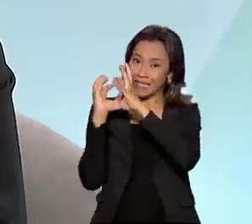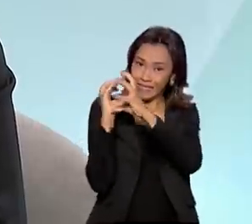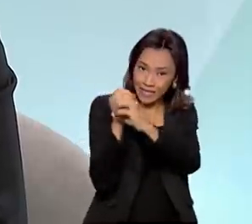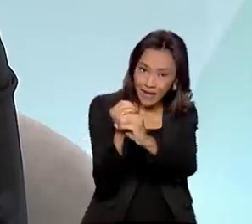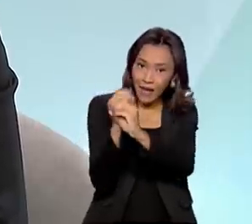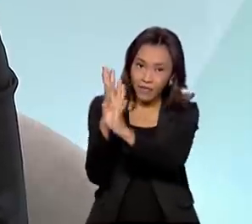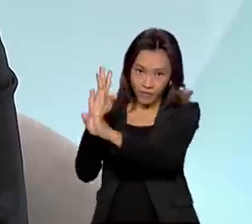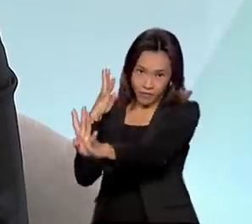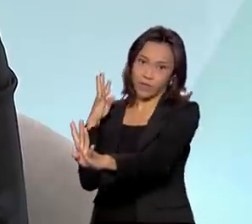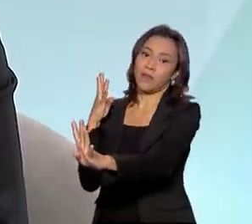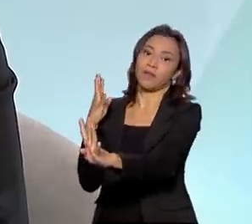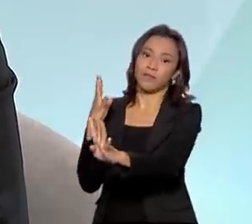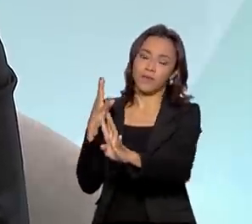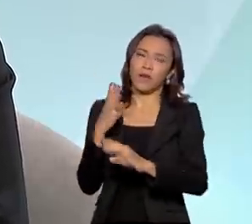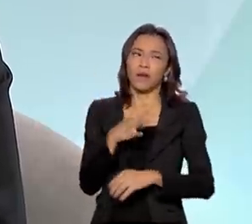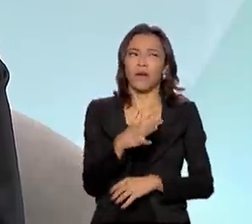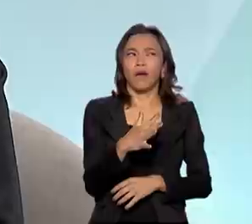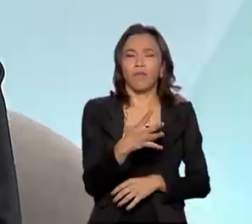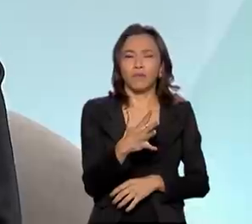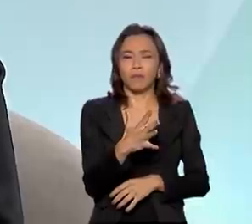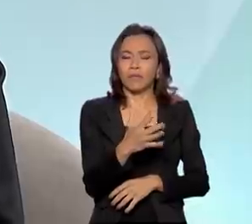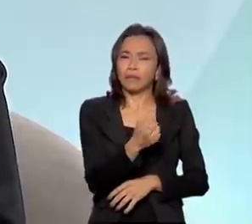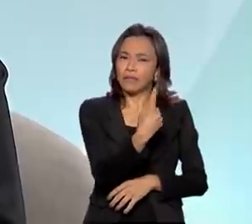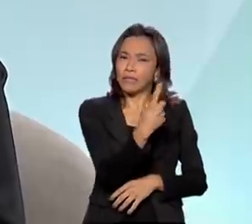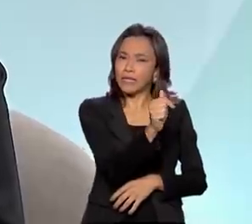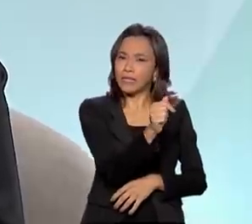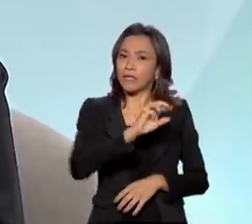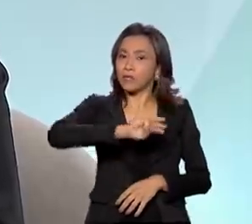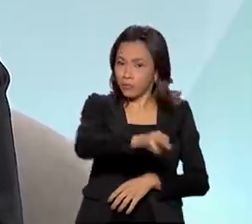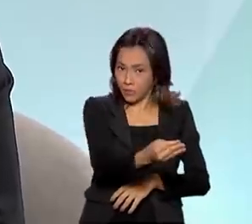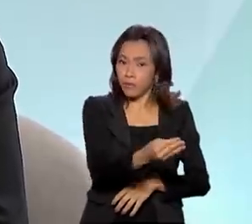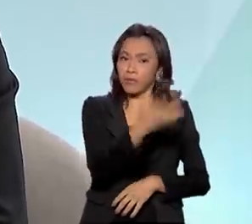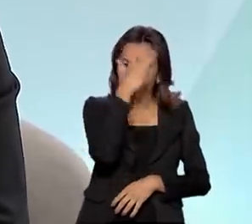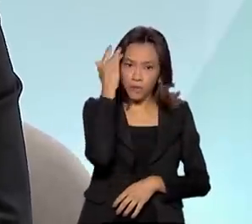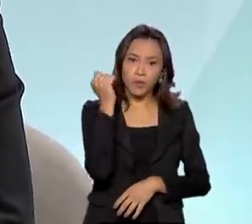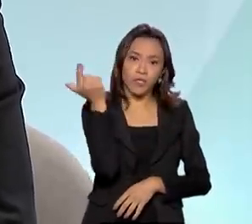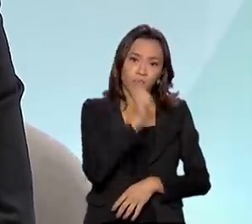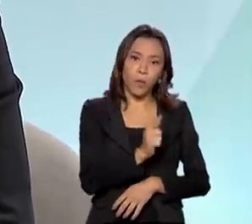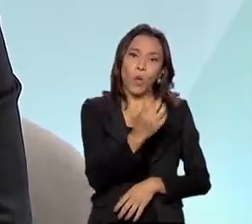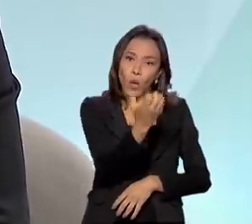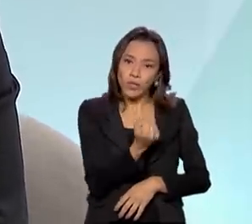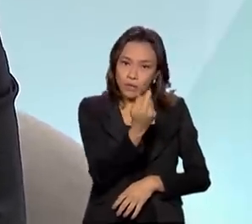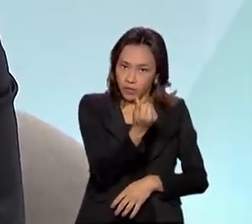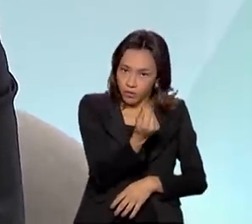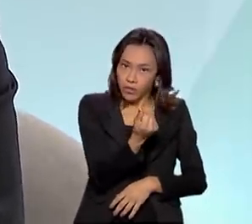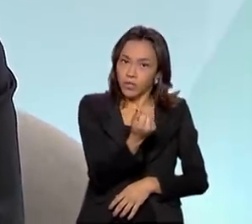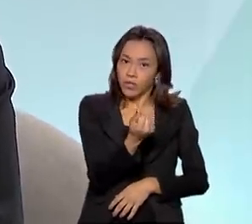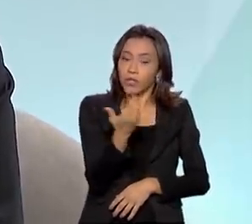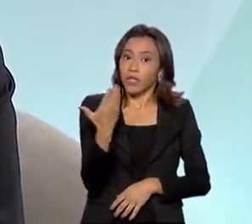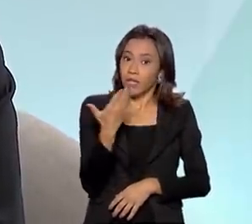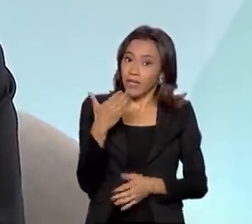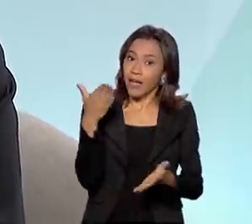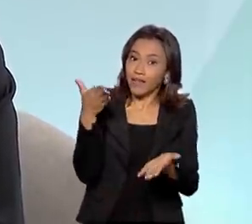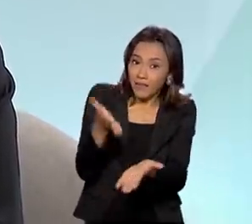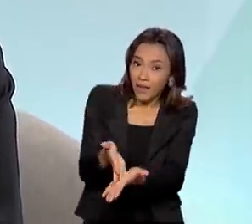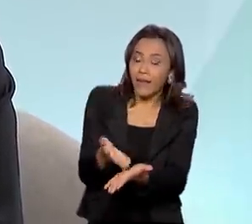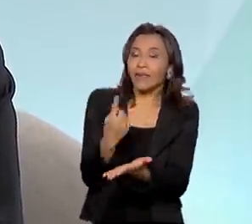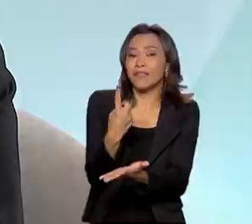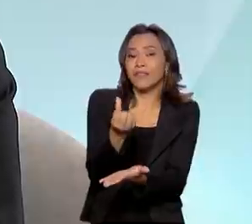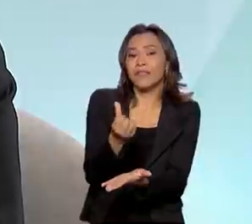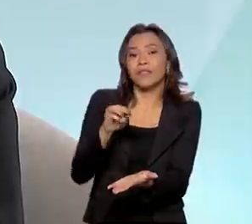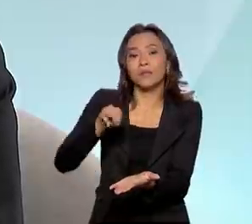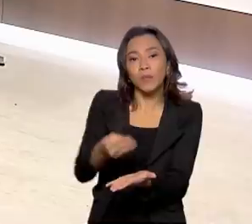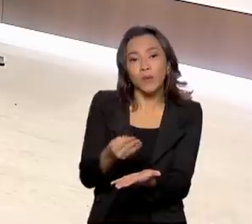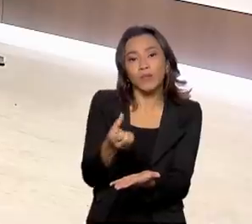do programa chegando a próximo de R 17,00 milhões de beneficiários. Hoje, essa fila iria até R$ 16,8 milhões